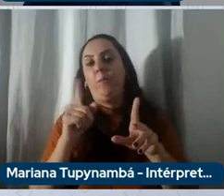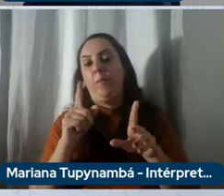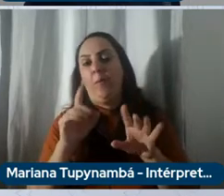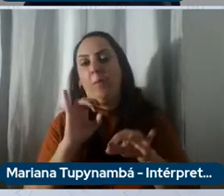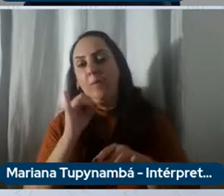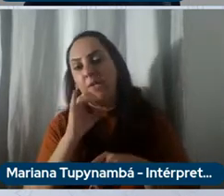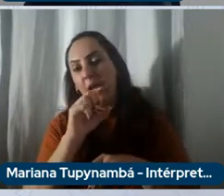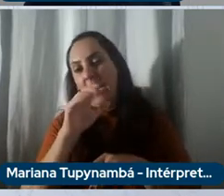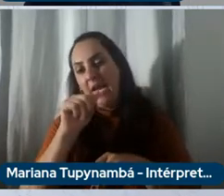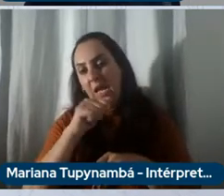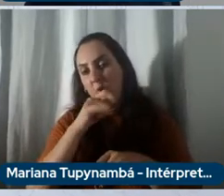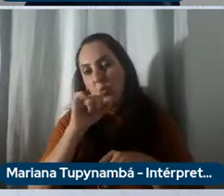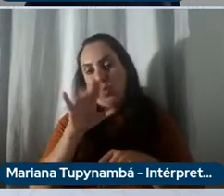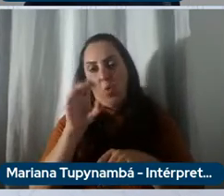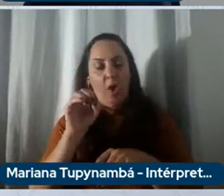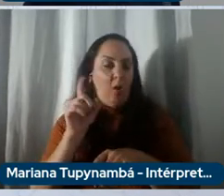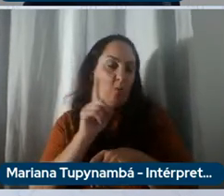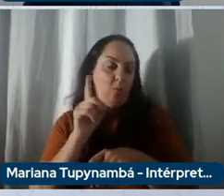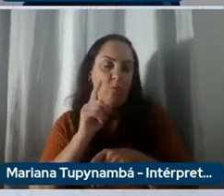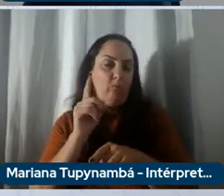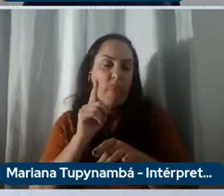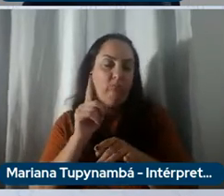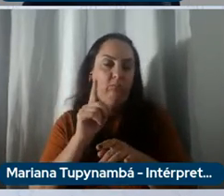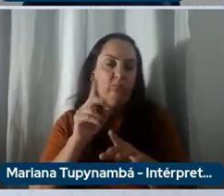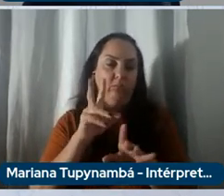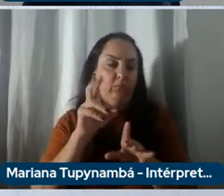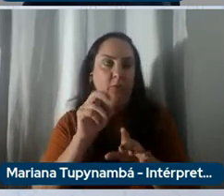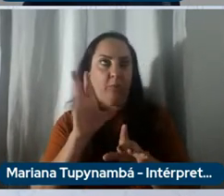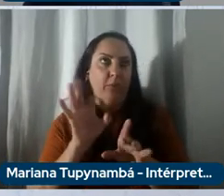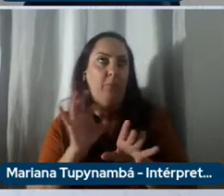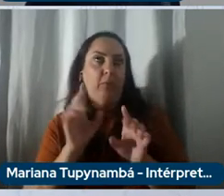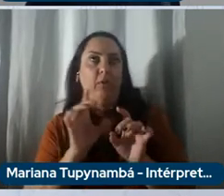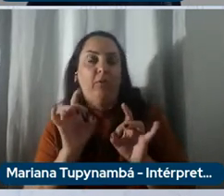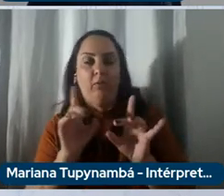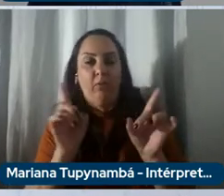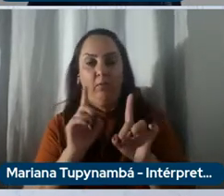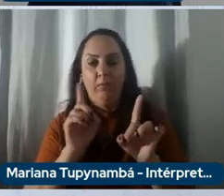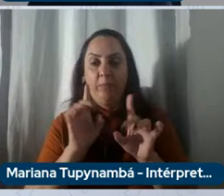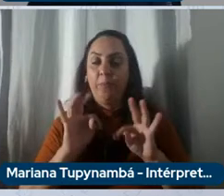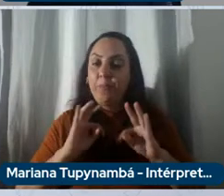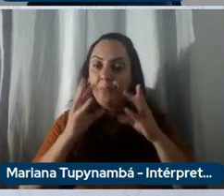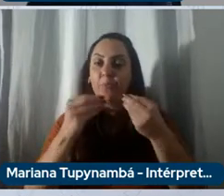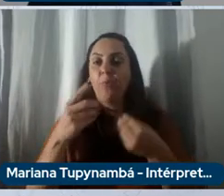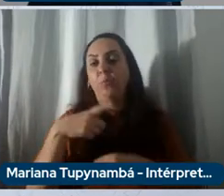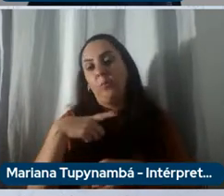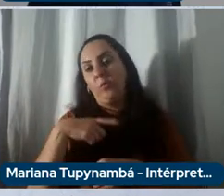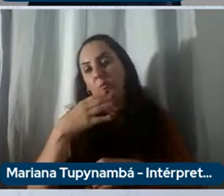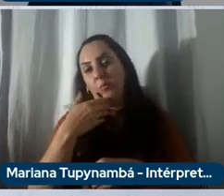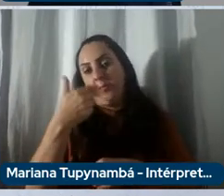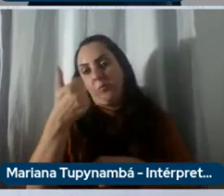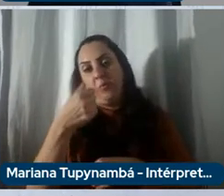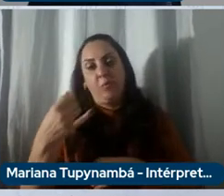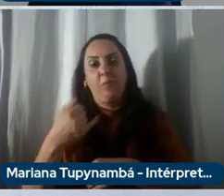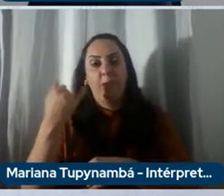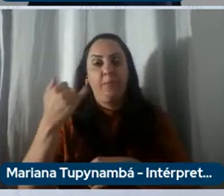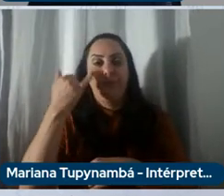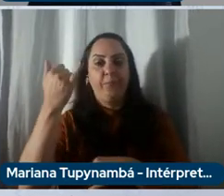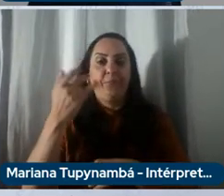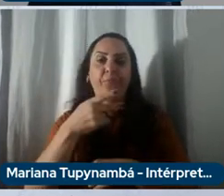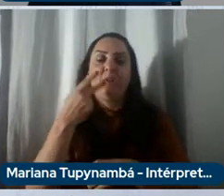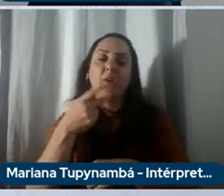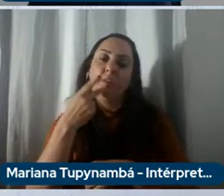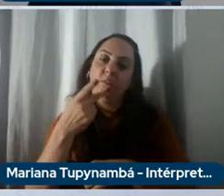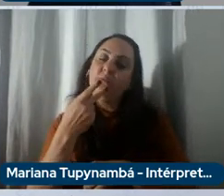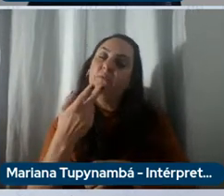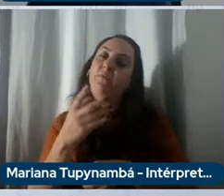mal né mas todas elas tiveram uma uma melhora importante fala muito das nossas pessoas né